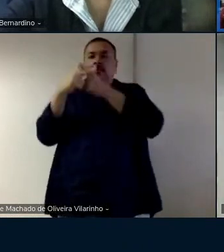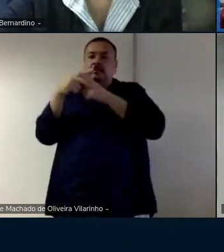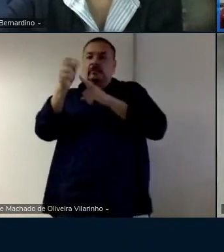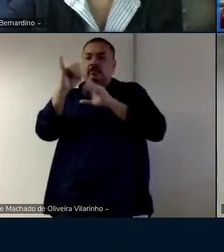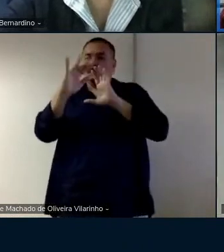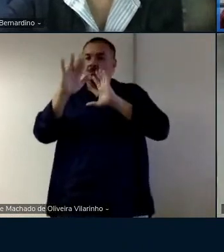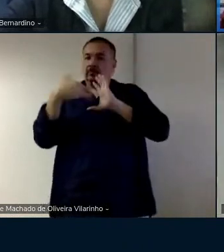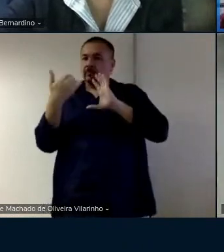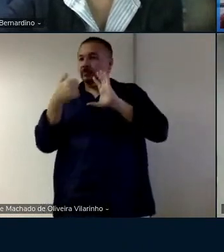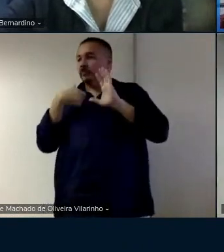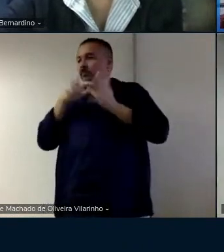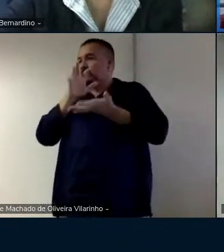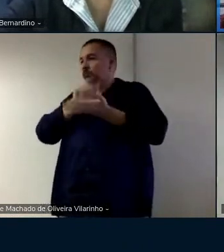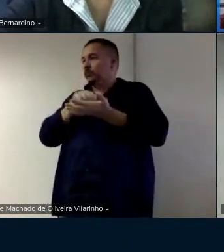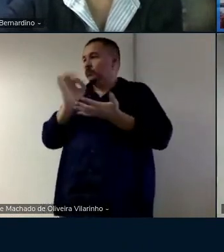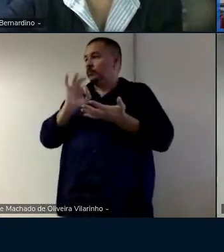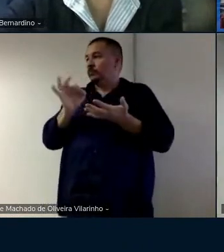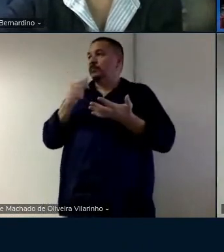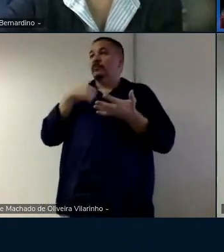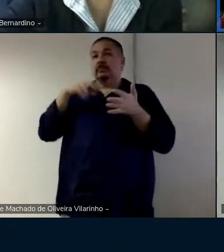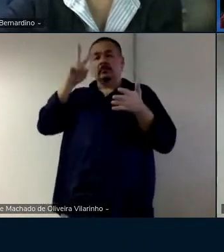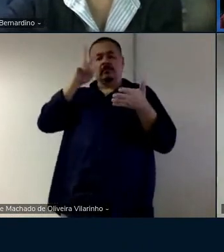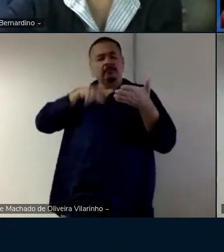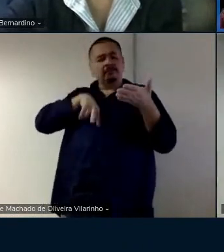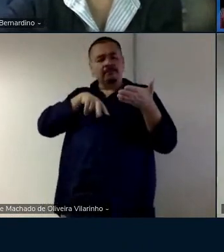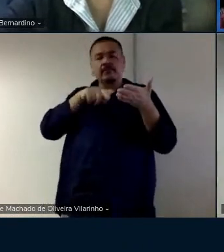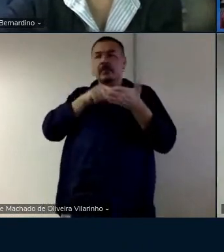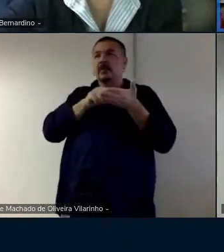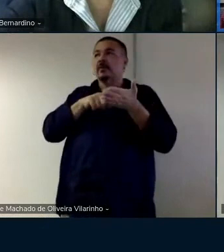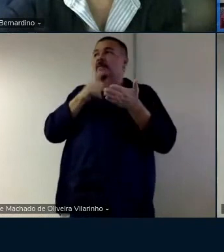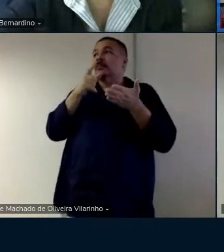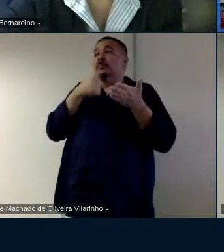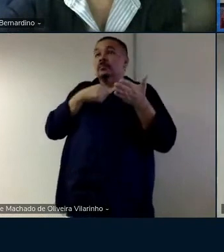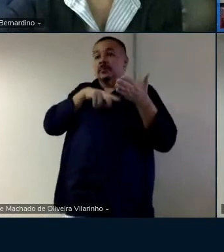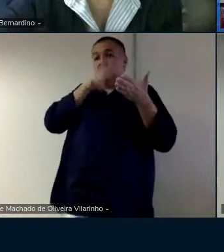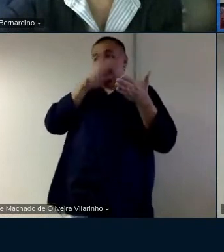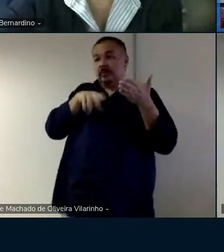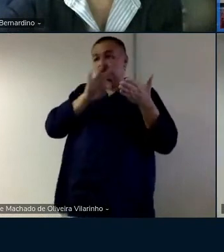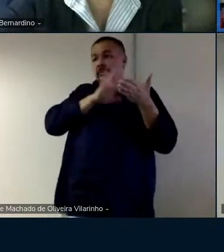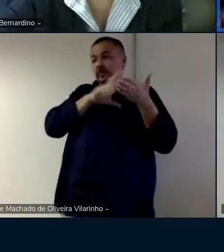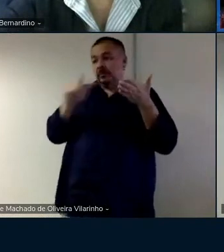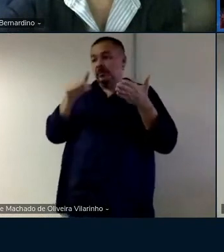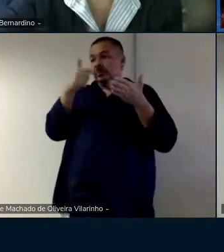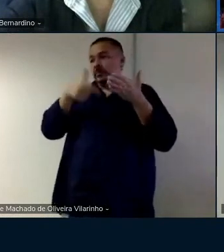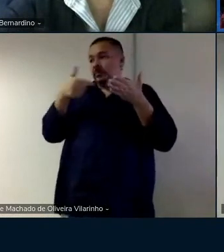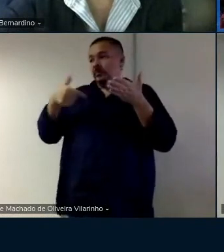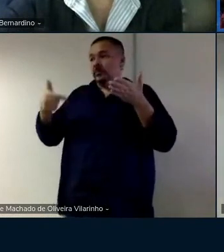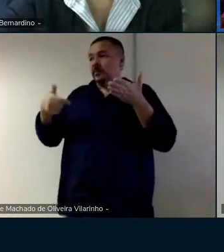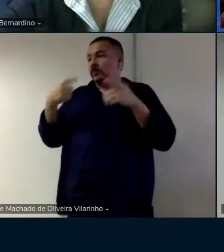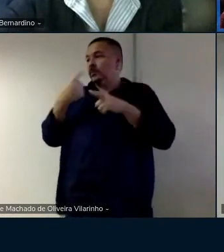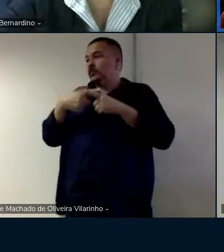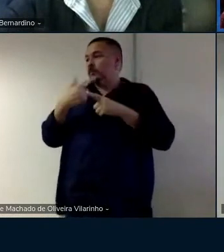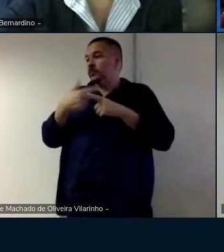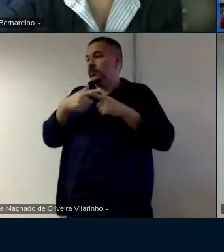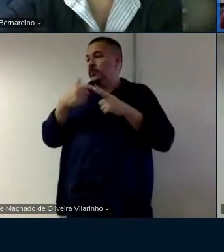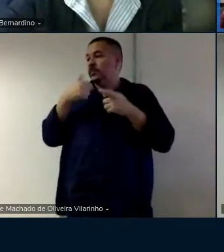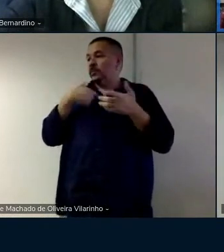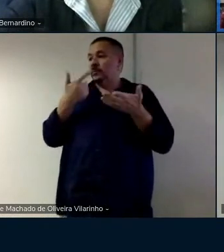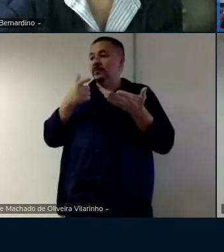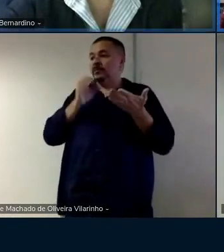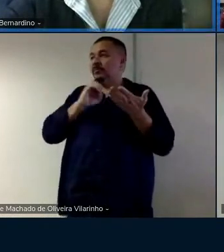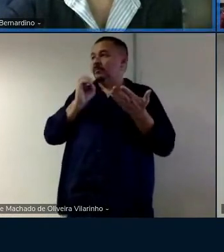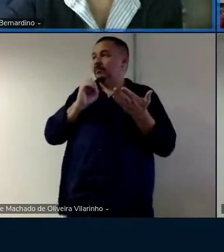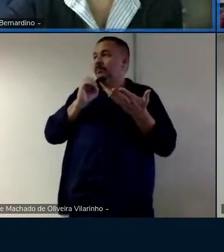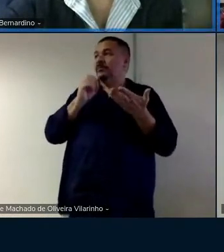e eu não tiver registrado porque eu li não, eu vou pelo menos ler todo o trabalho dela já que eu estou sem lápis aqui no avião